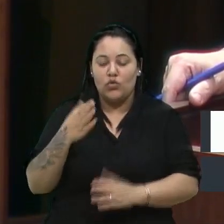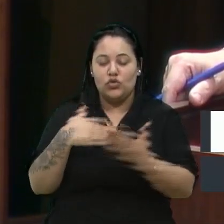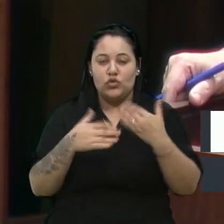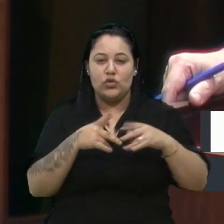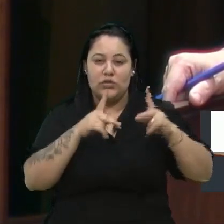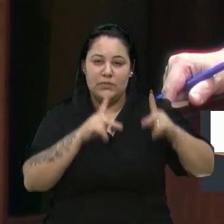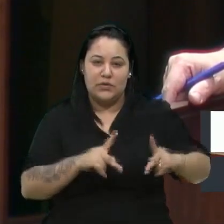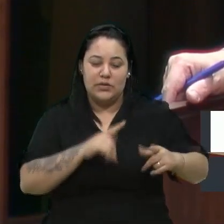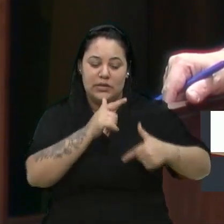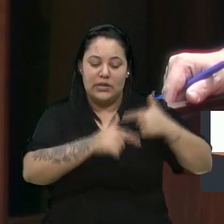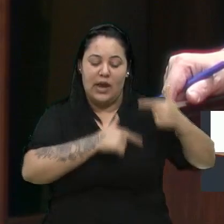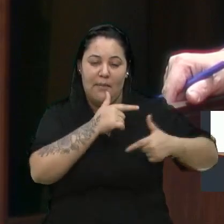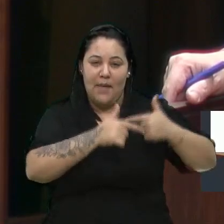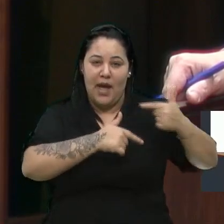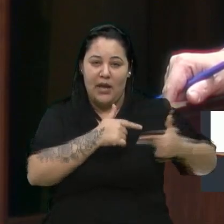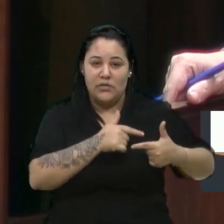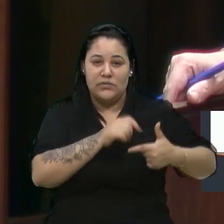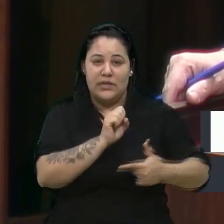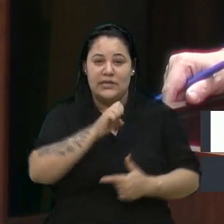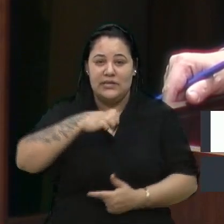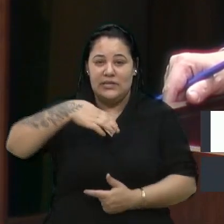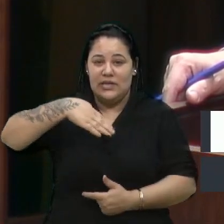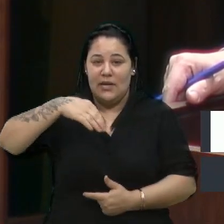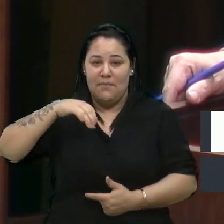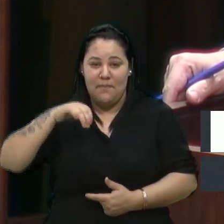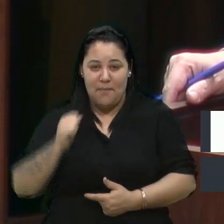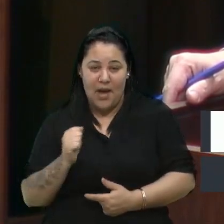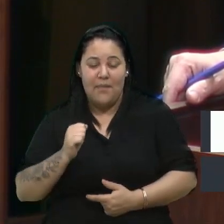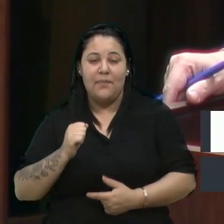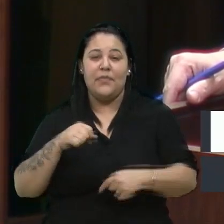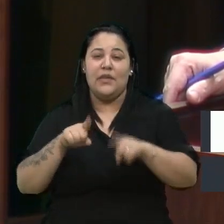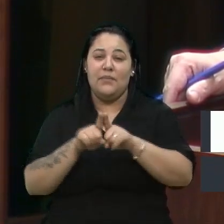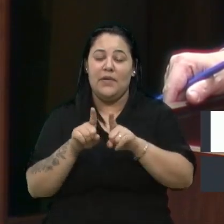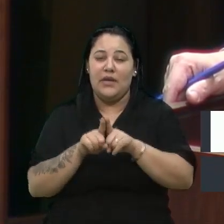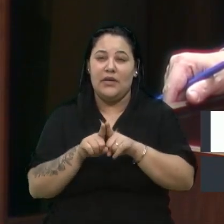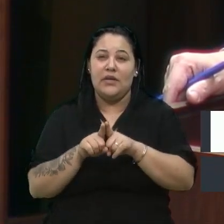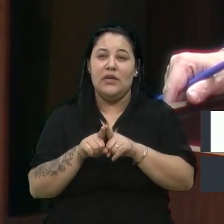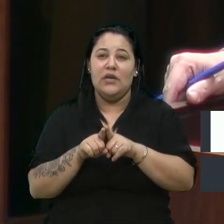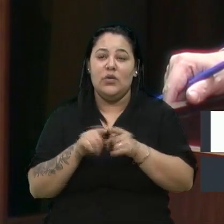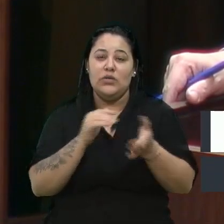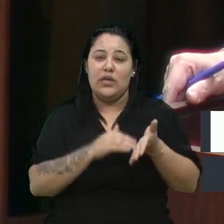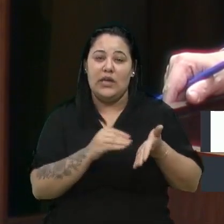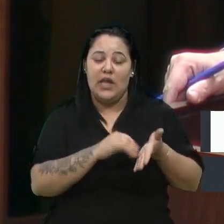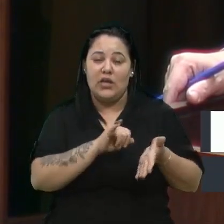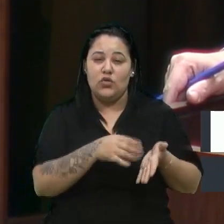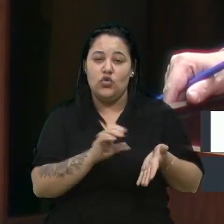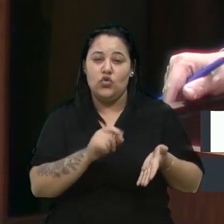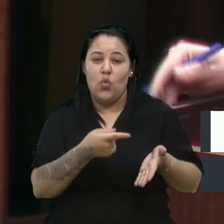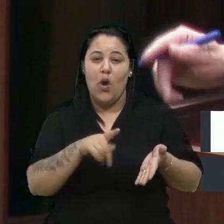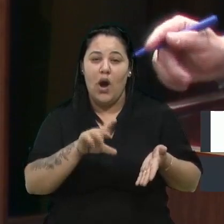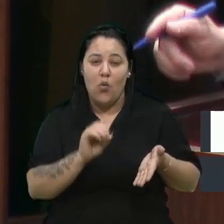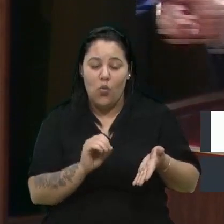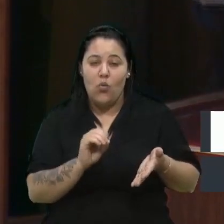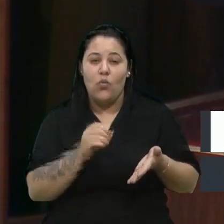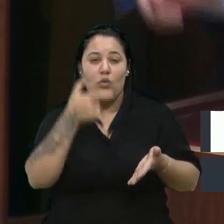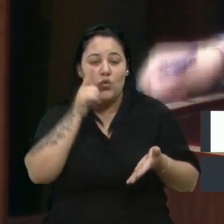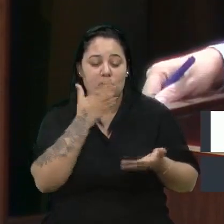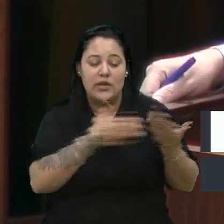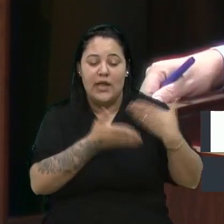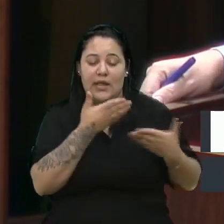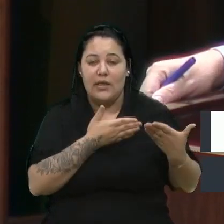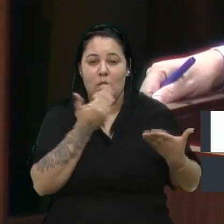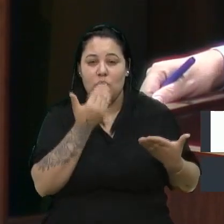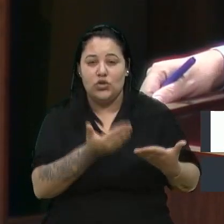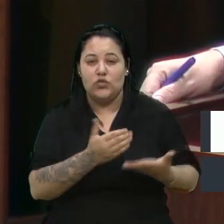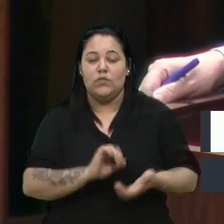na SEMA, do Henrique, e também o secretário João Ues, por atender esta solicitação. Podia ir